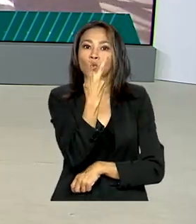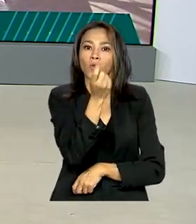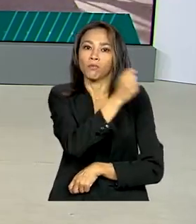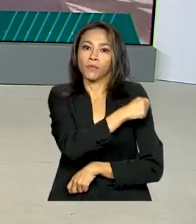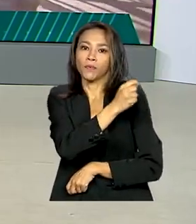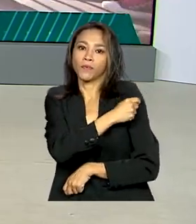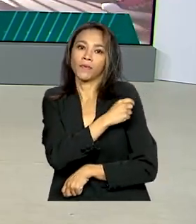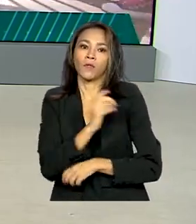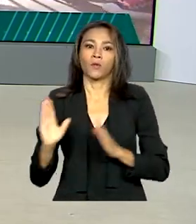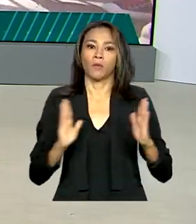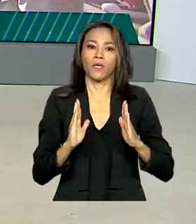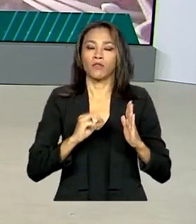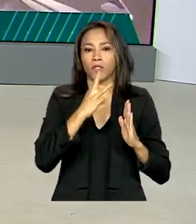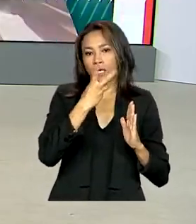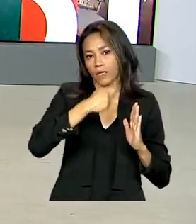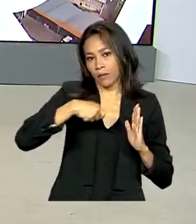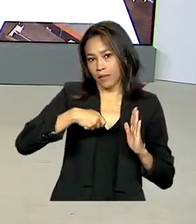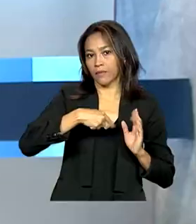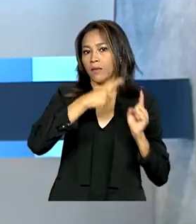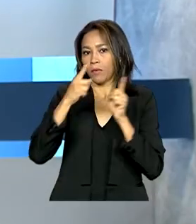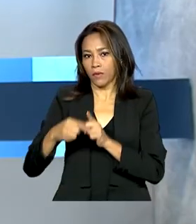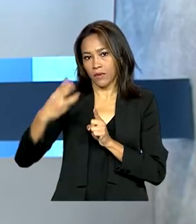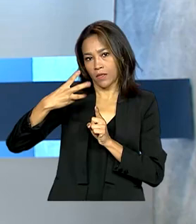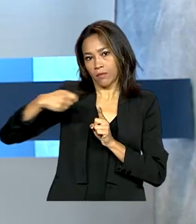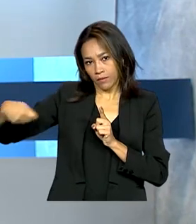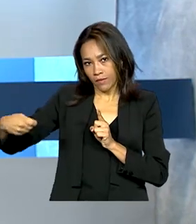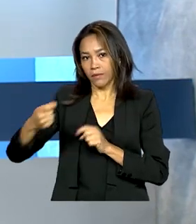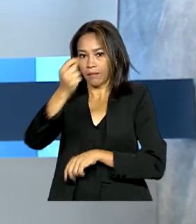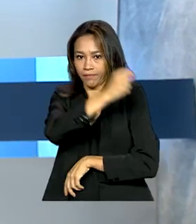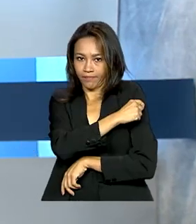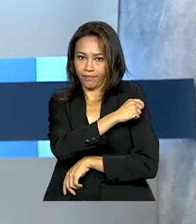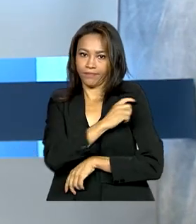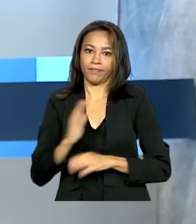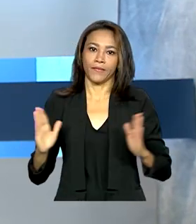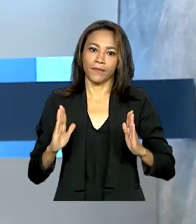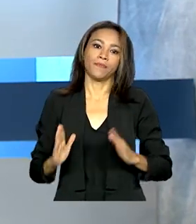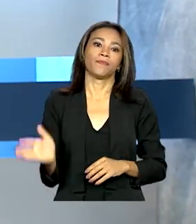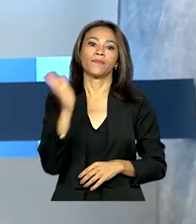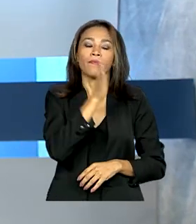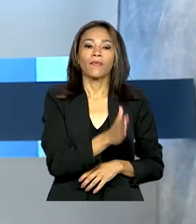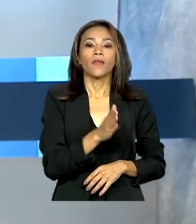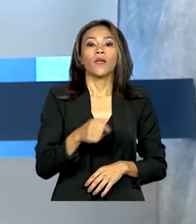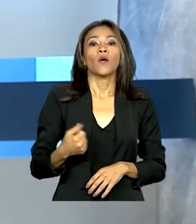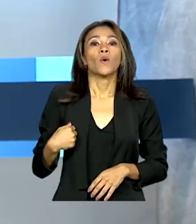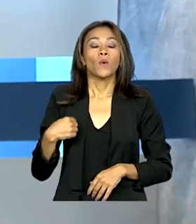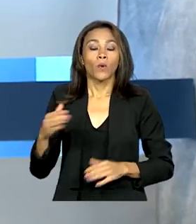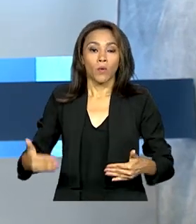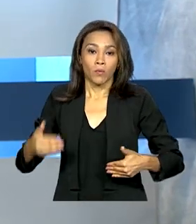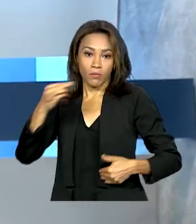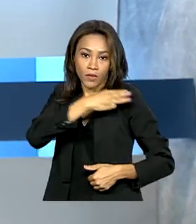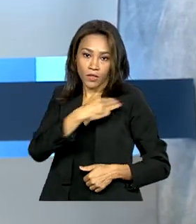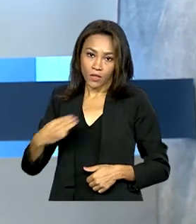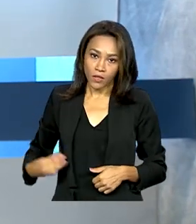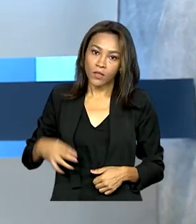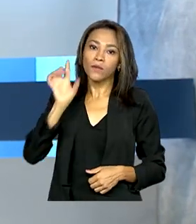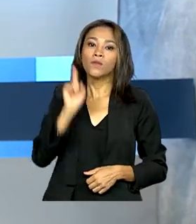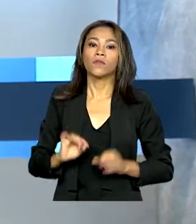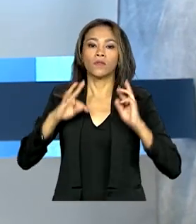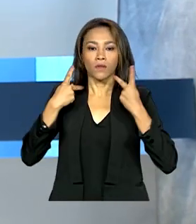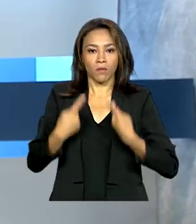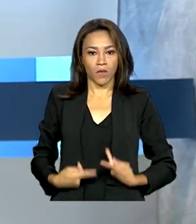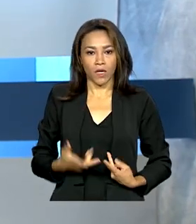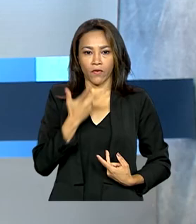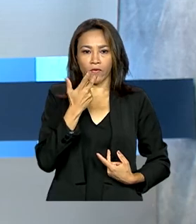e intervalo de três meses entre elas. E o ministro dos Direitos Humanos e da Cidadania, Silvio Almeida, falou sobre a